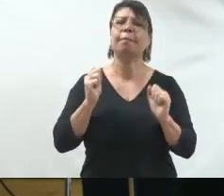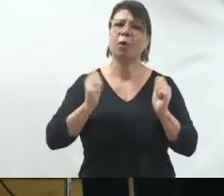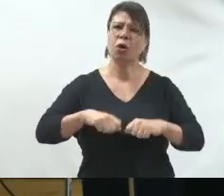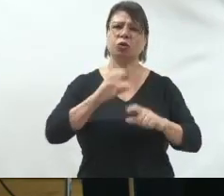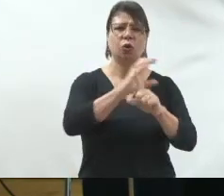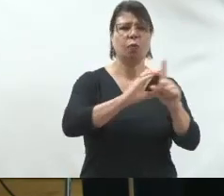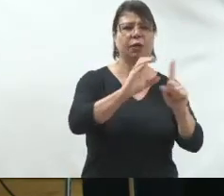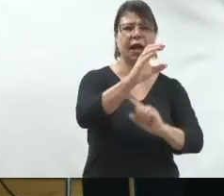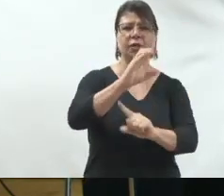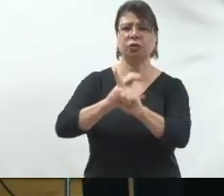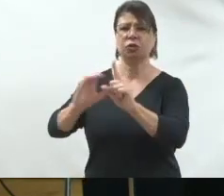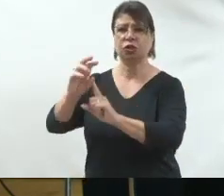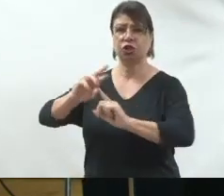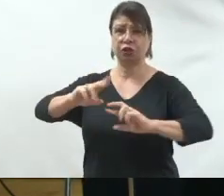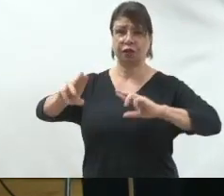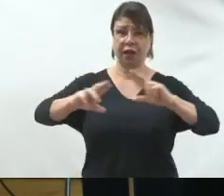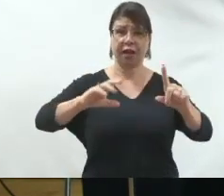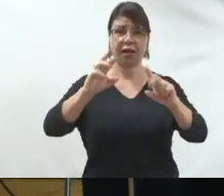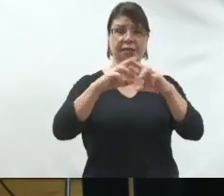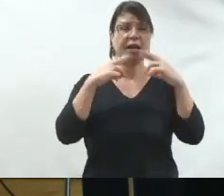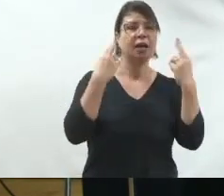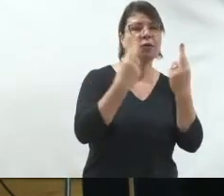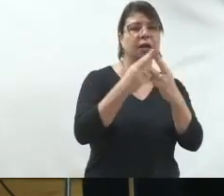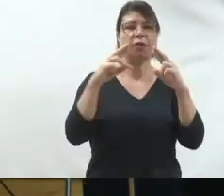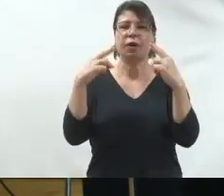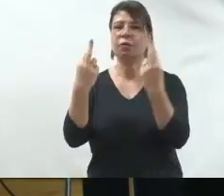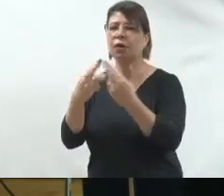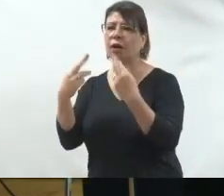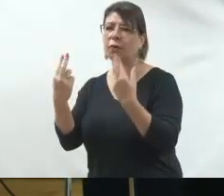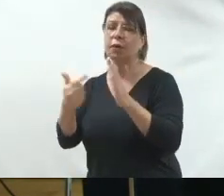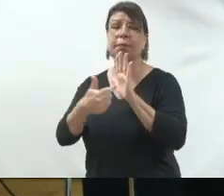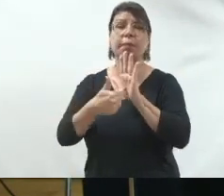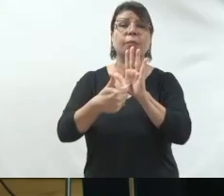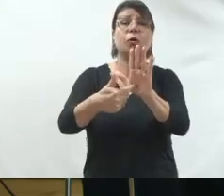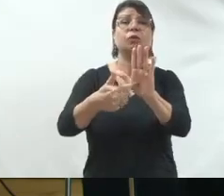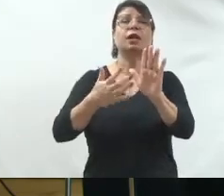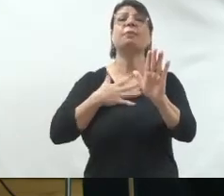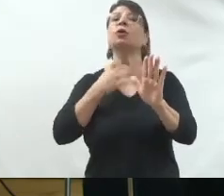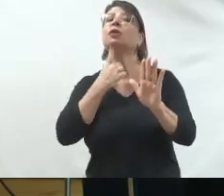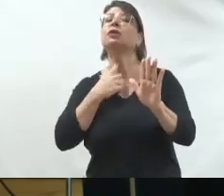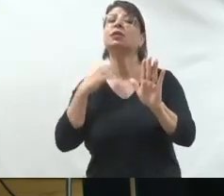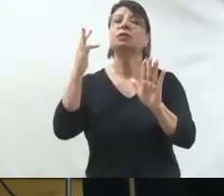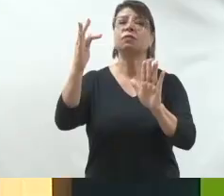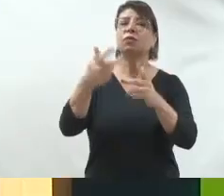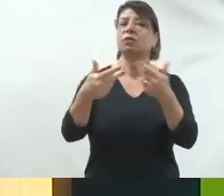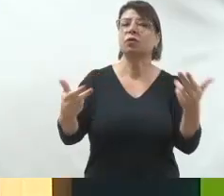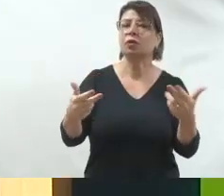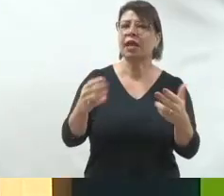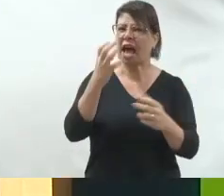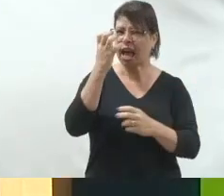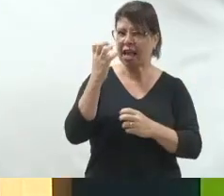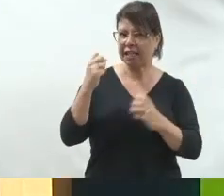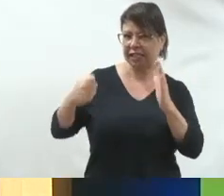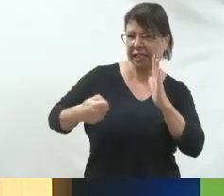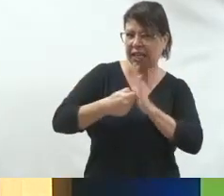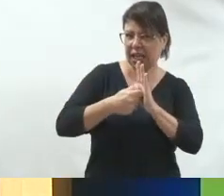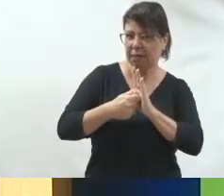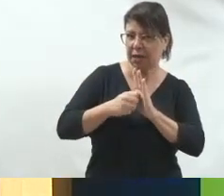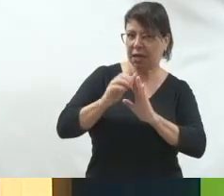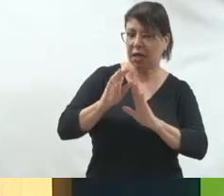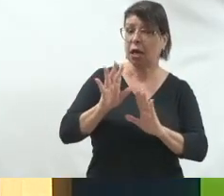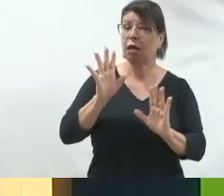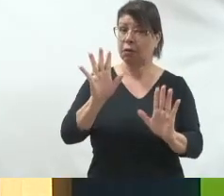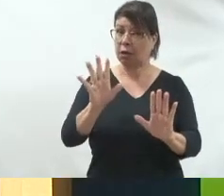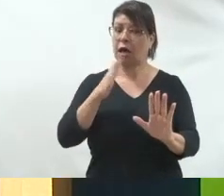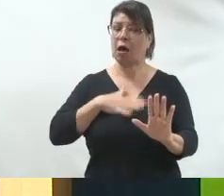e mostrar minhas intenções como pré-candidato ou isso é crime eleitoral não o crime eleitoral é você fazer uma reunião e ir